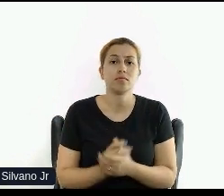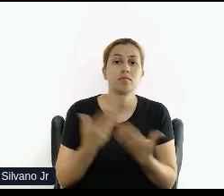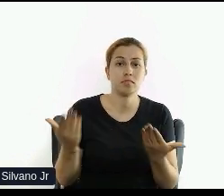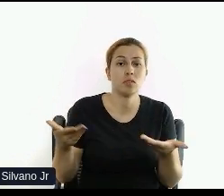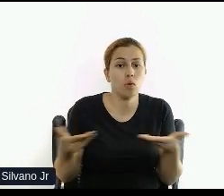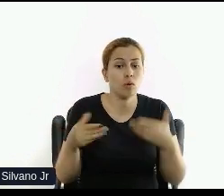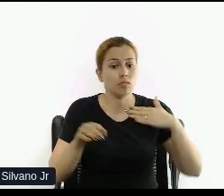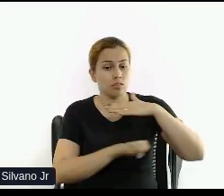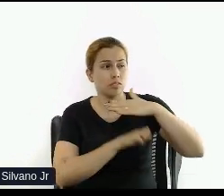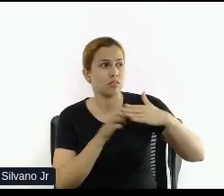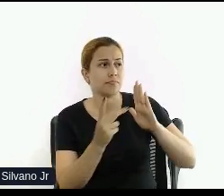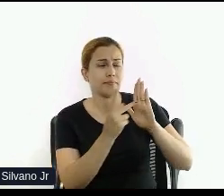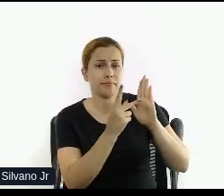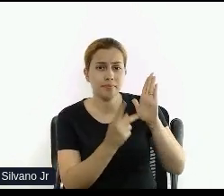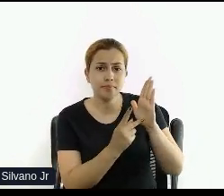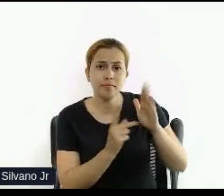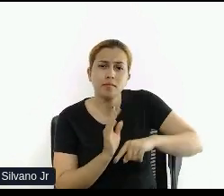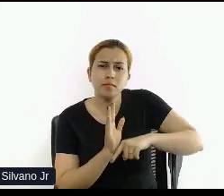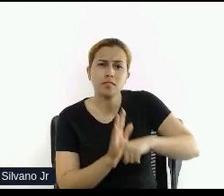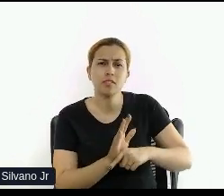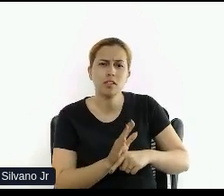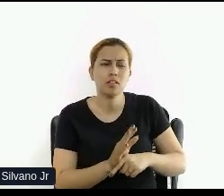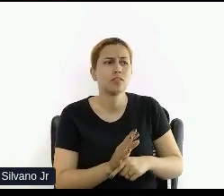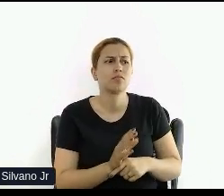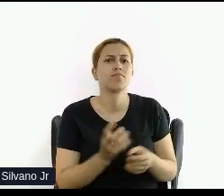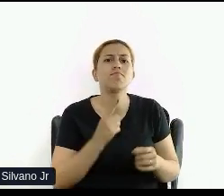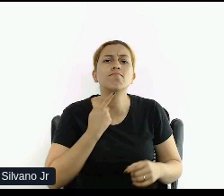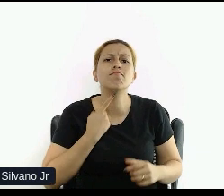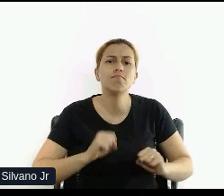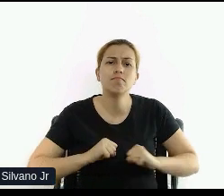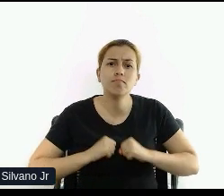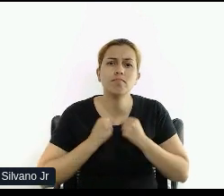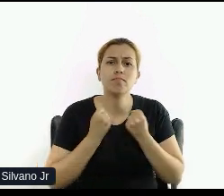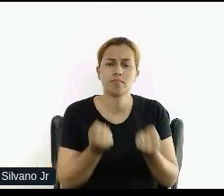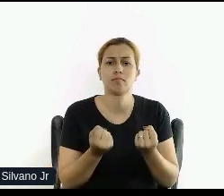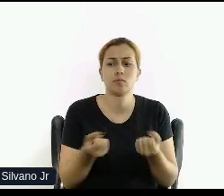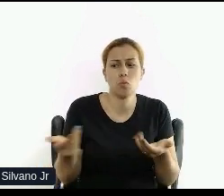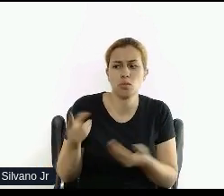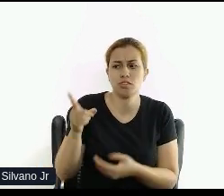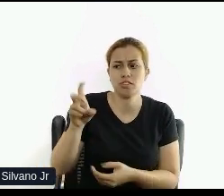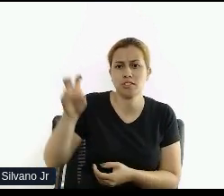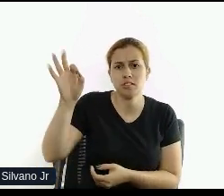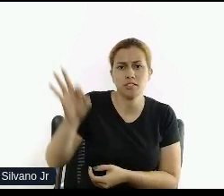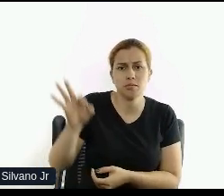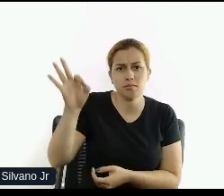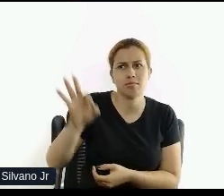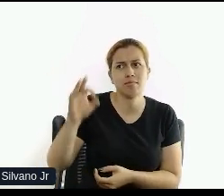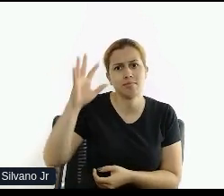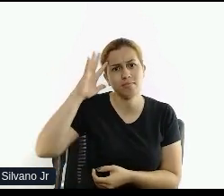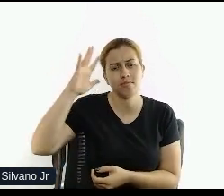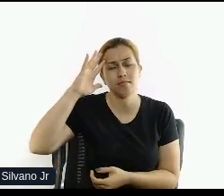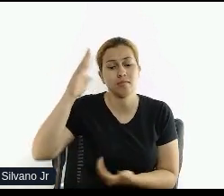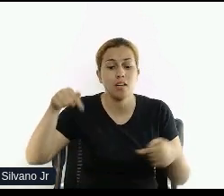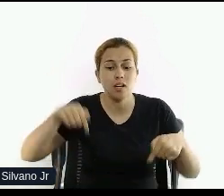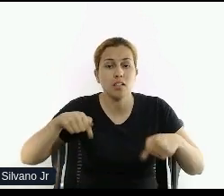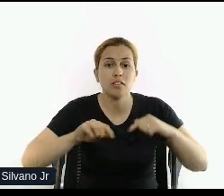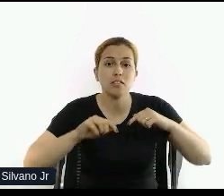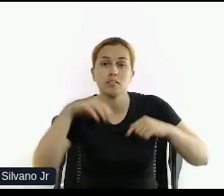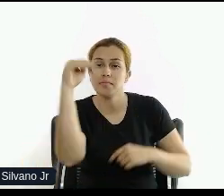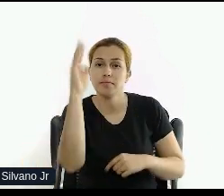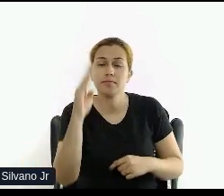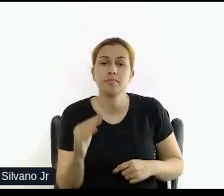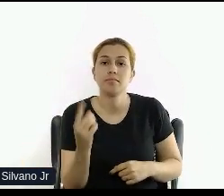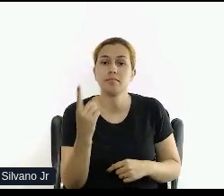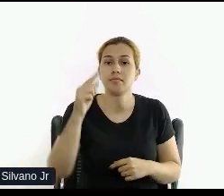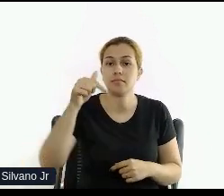a população mundial, e 15% da população mundial se declara com algum tipo de deficiência, um milhão de pessoas. No Brasil, 17,3